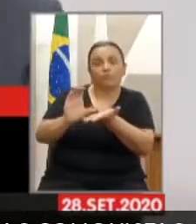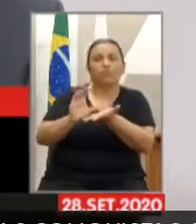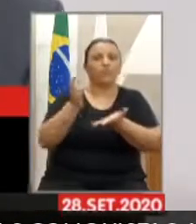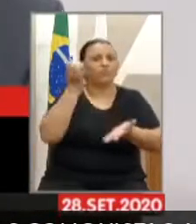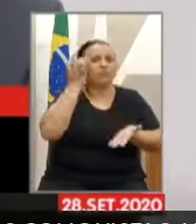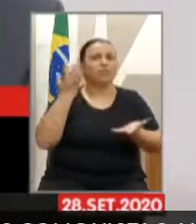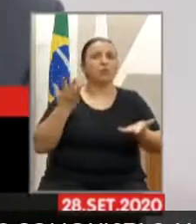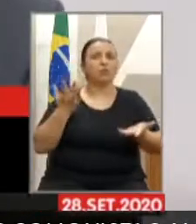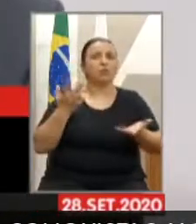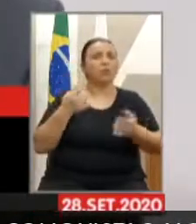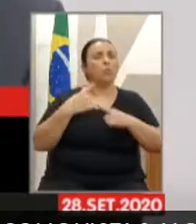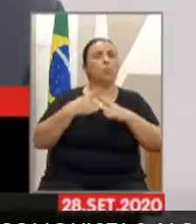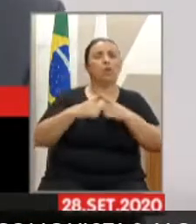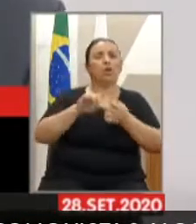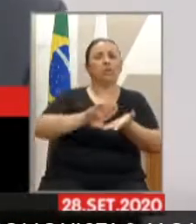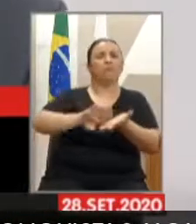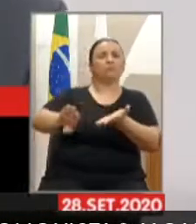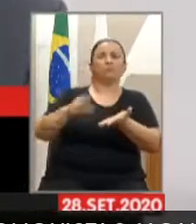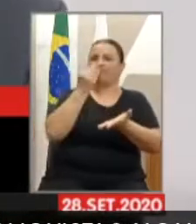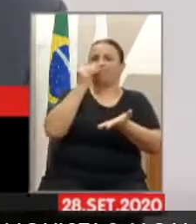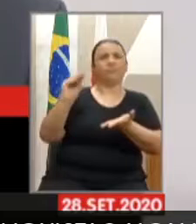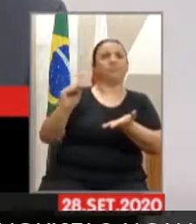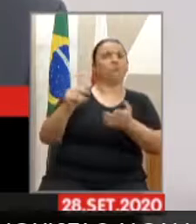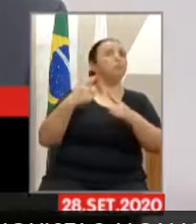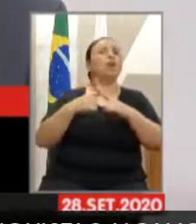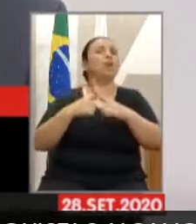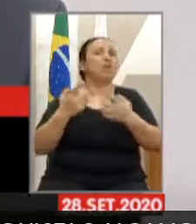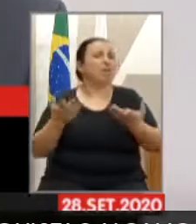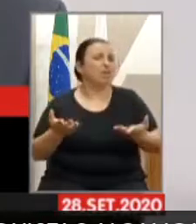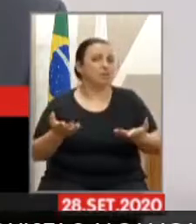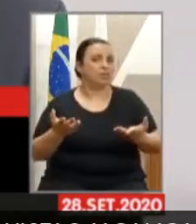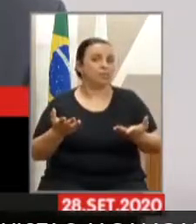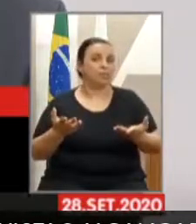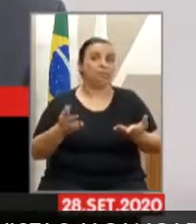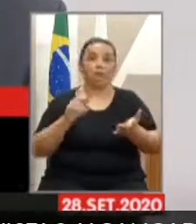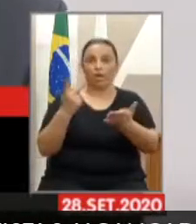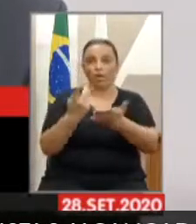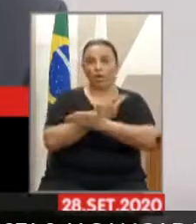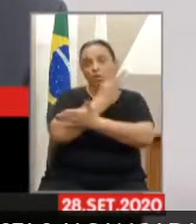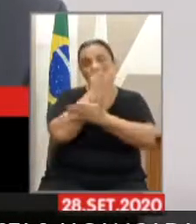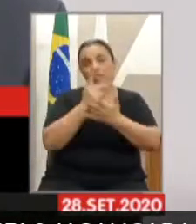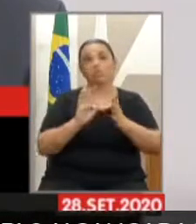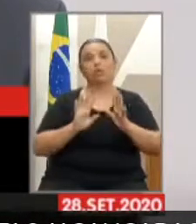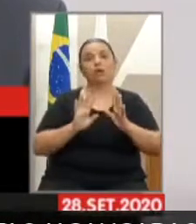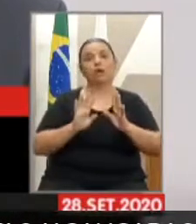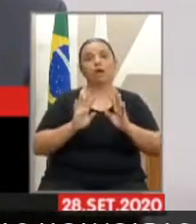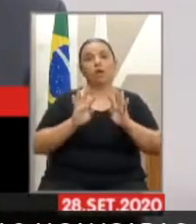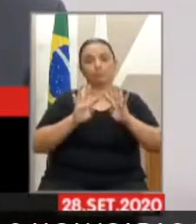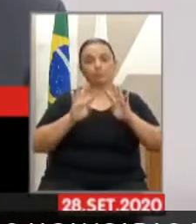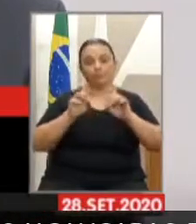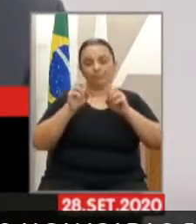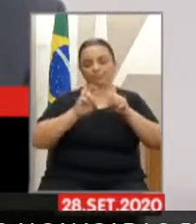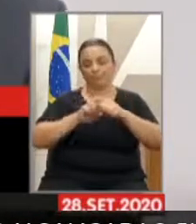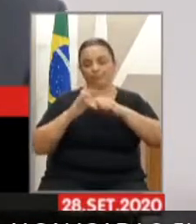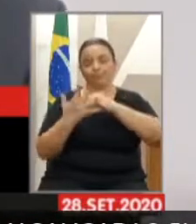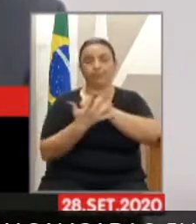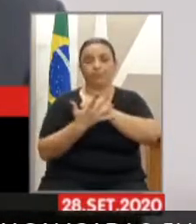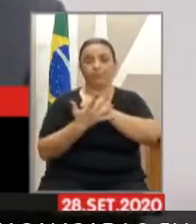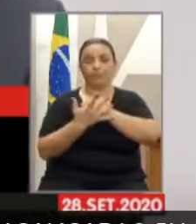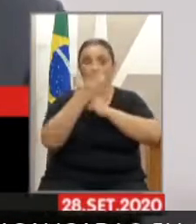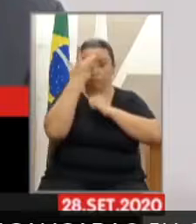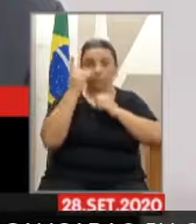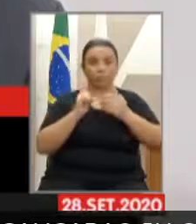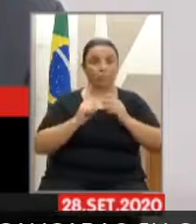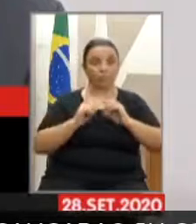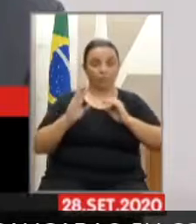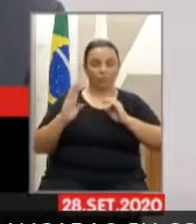relegados a um segundo plano? Veio aí a pandemia, todo mundo ficou ainda recluso, como é que vai ser esse esporte